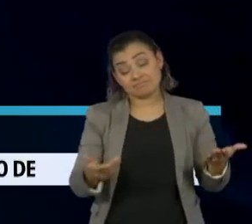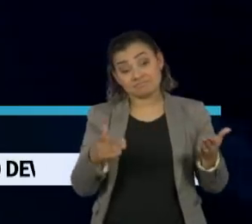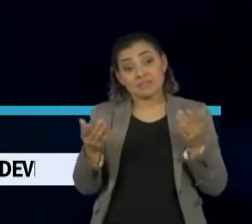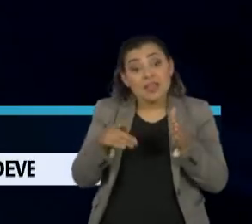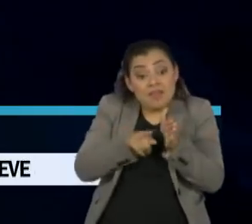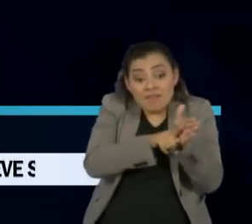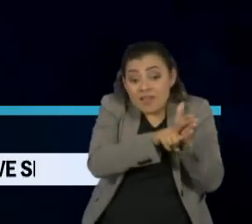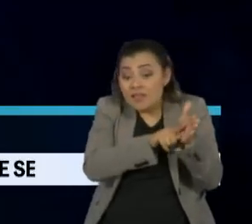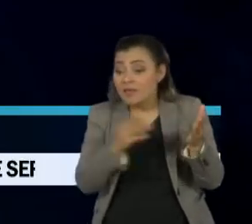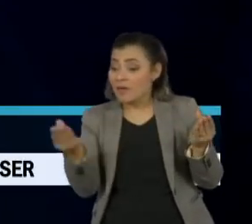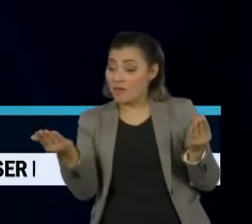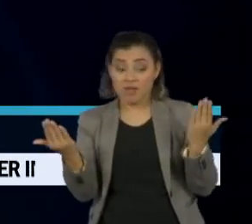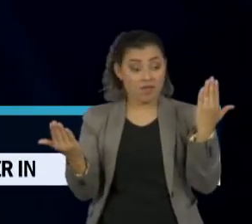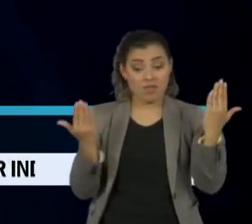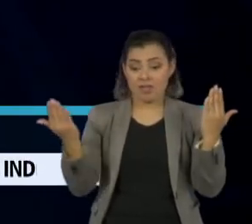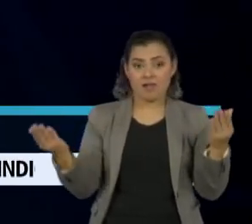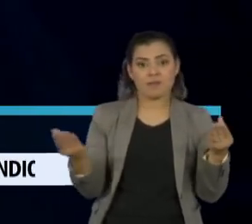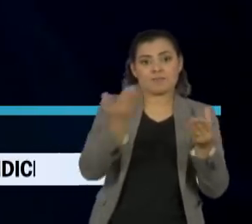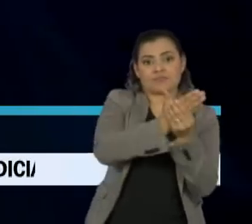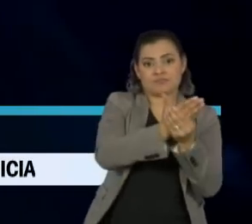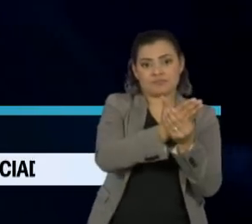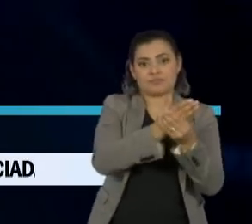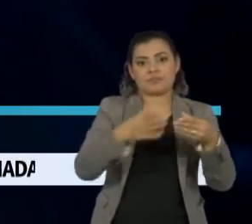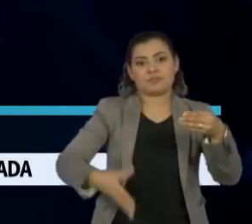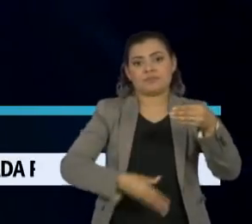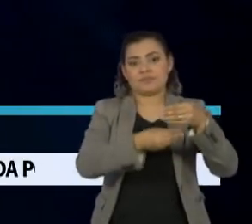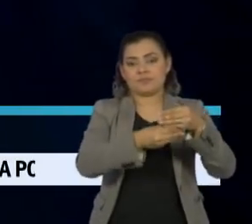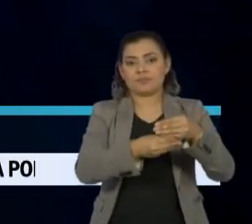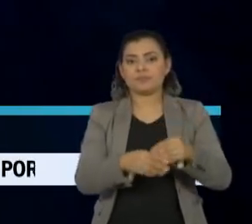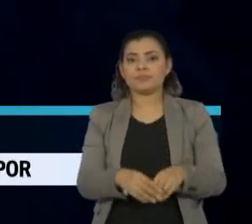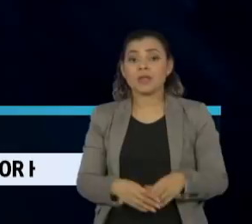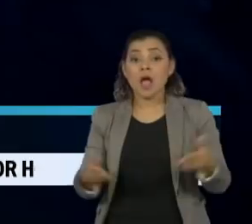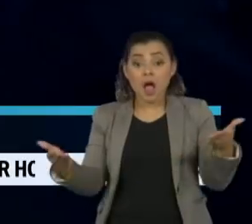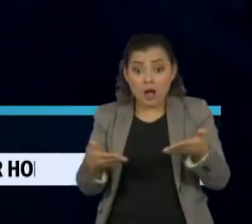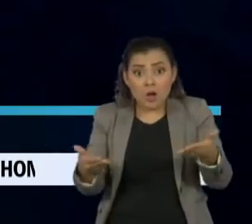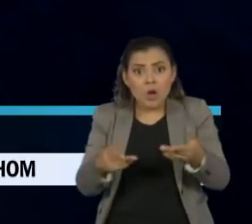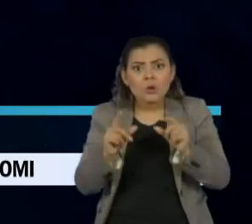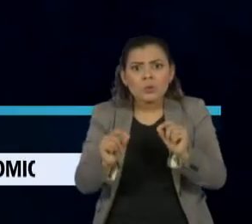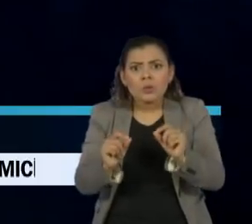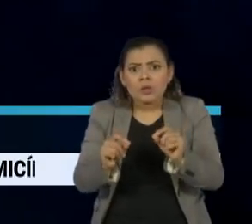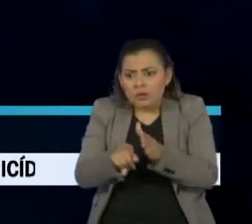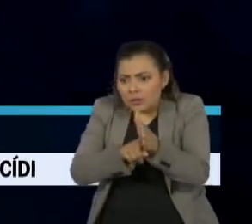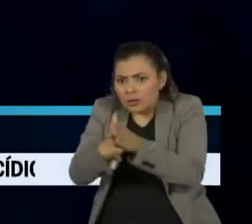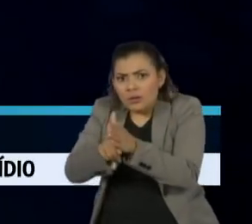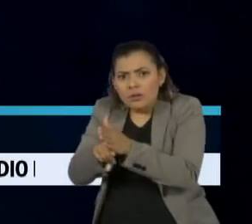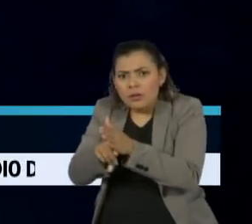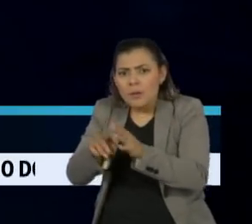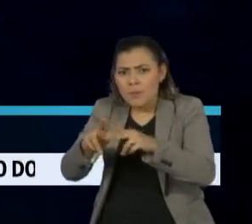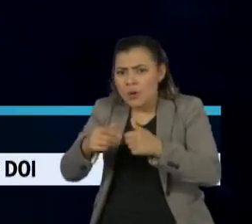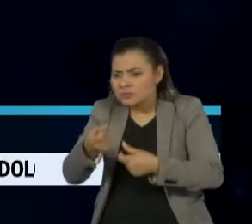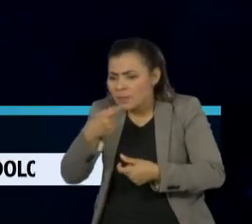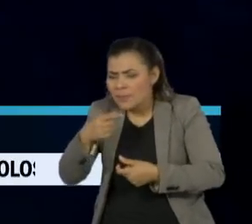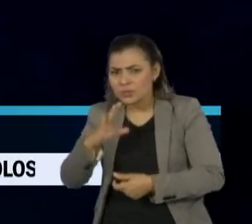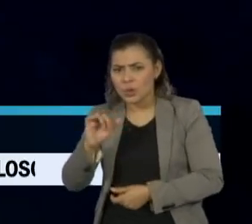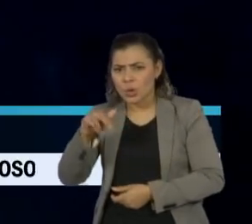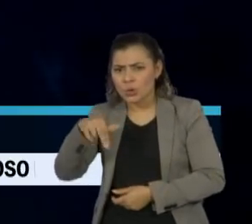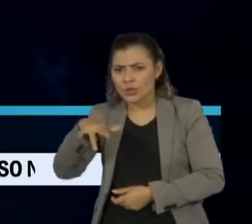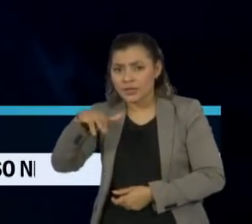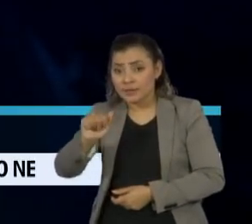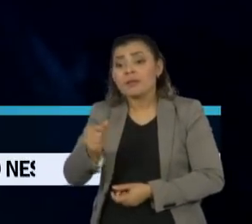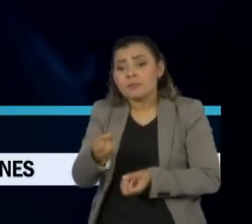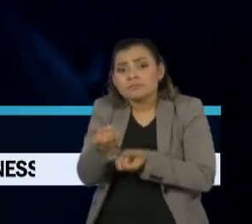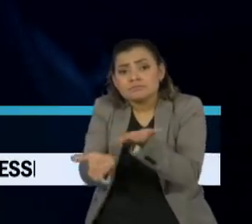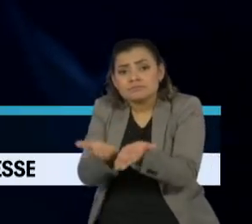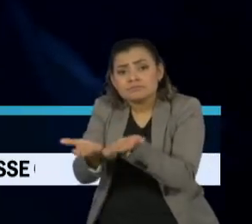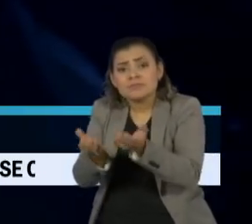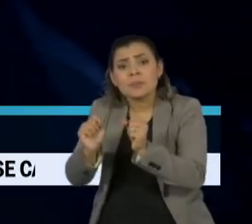O Ministério da Saúde ampliou o uso da cloroquina para casos leves do coronavírus. Até agora o medicamento era recomendado